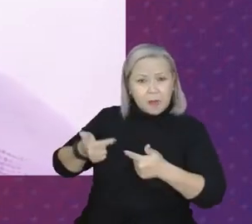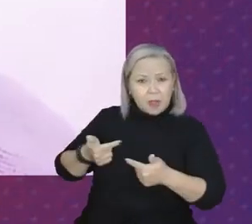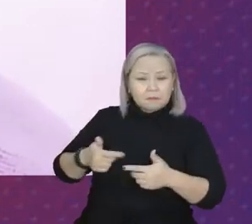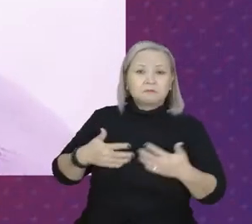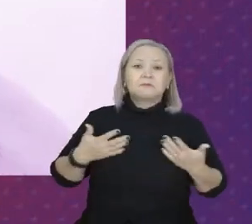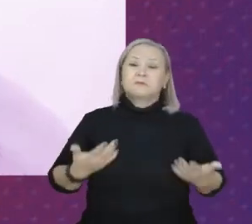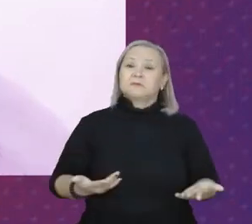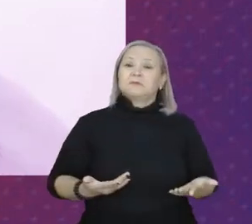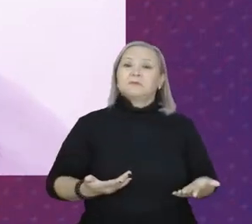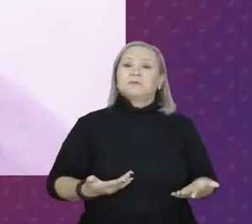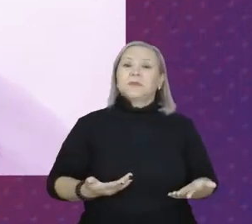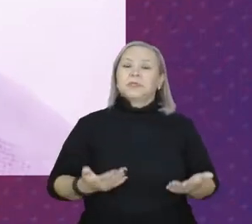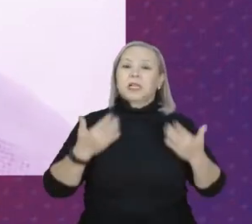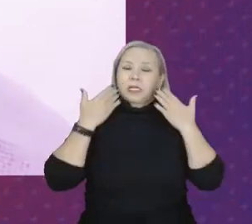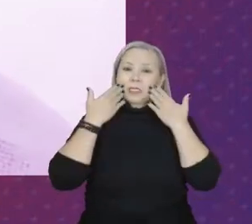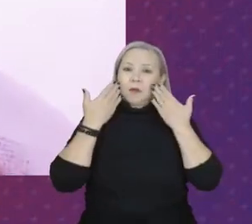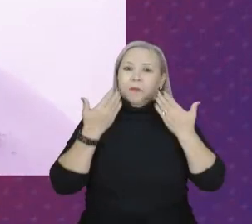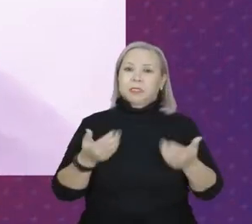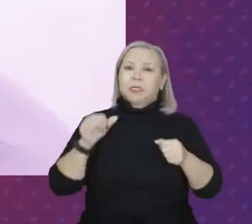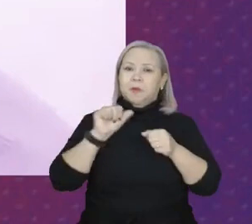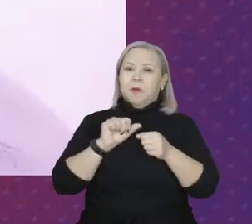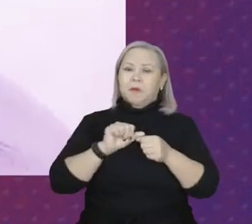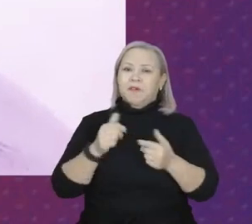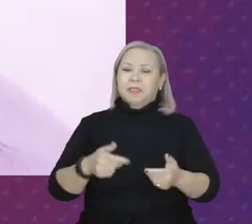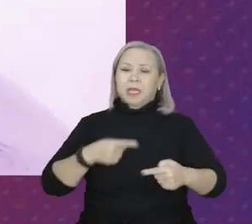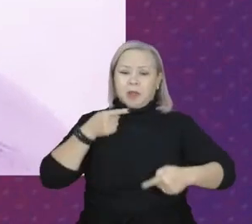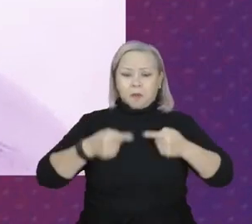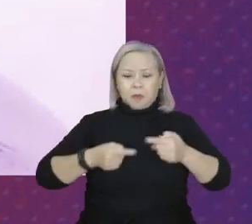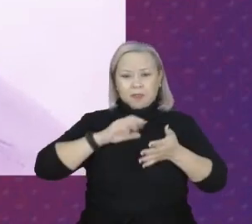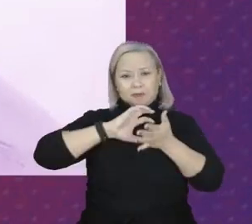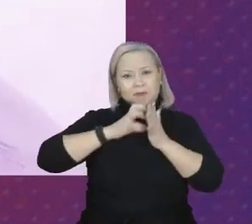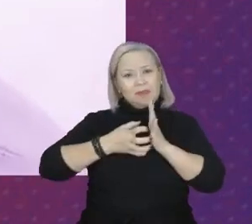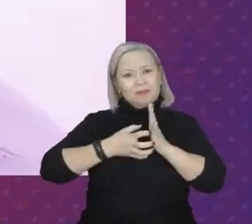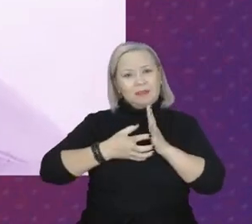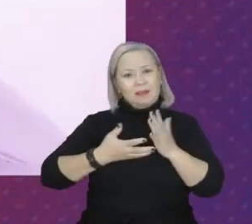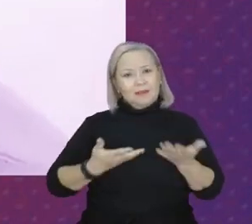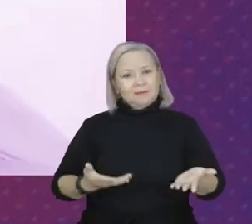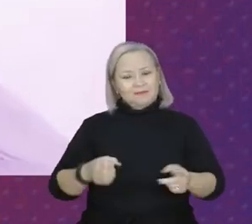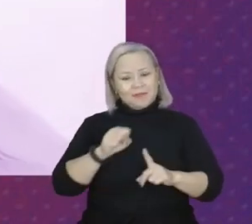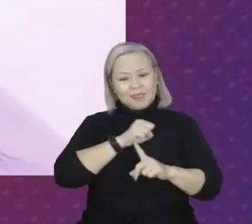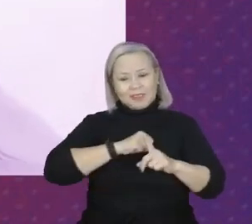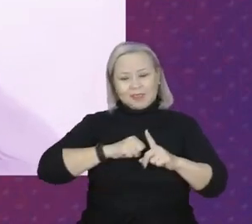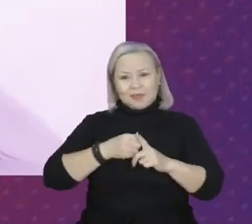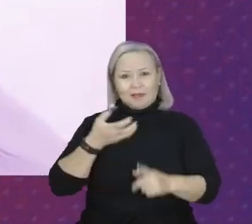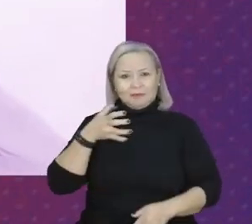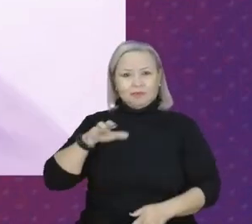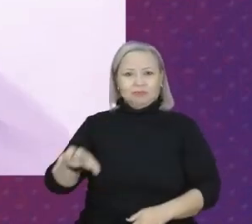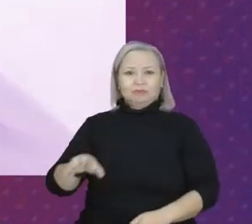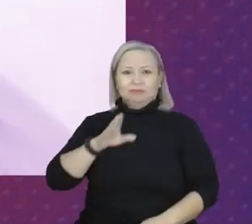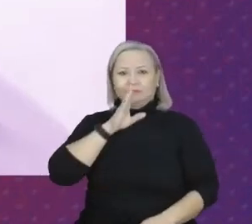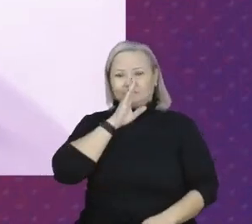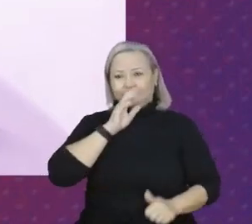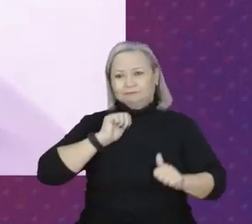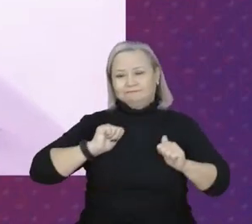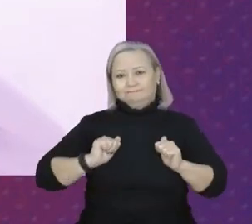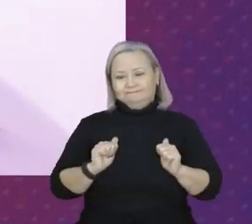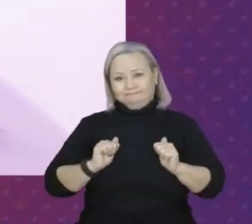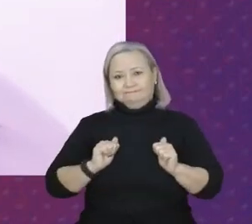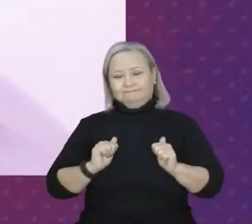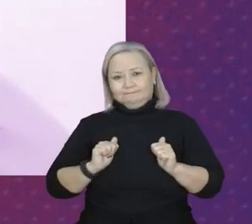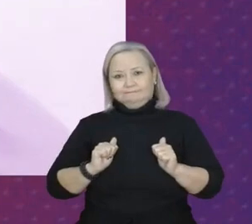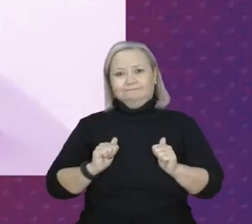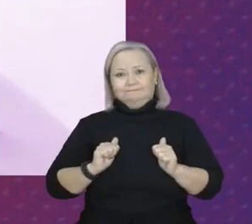quando ela se apresenta para fazer política partidária, a sociedade silencia. E olha que